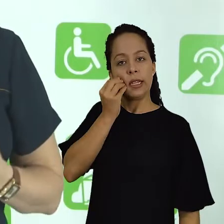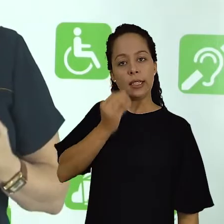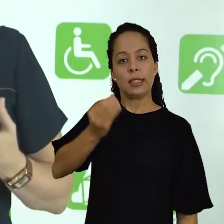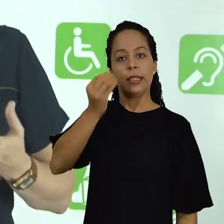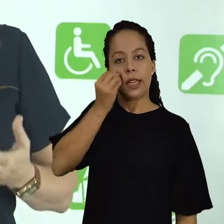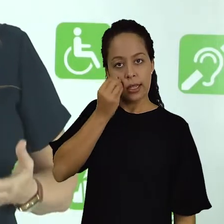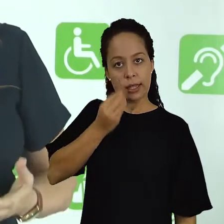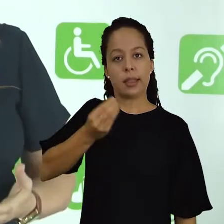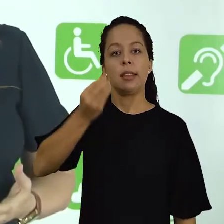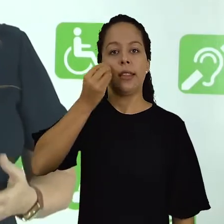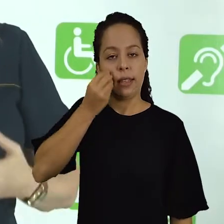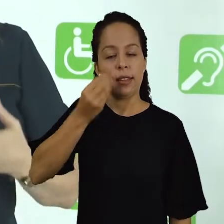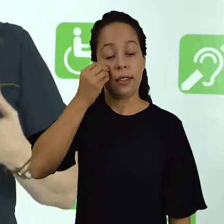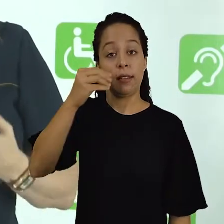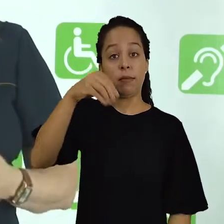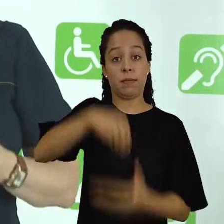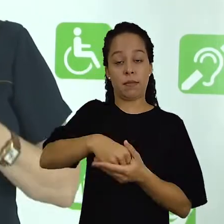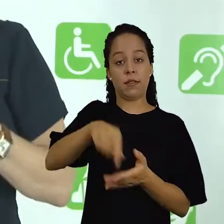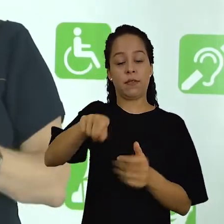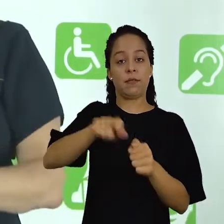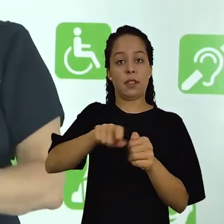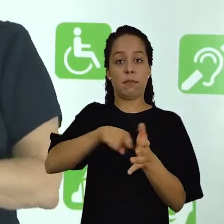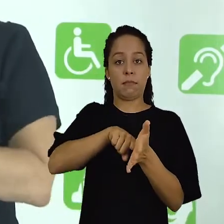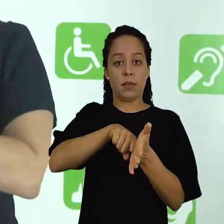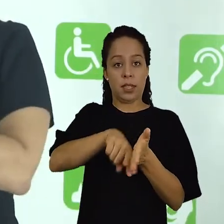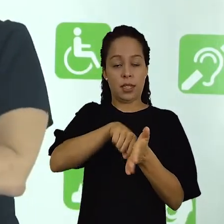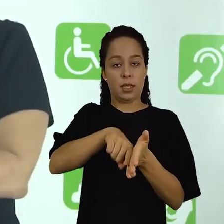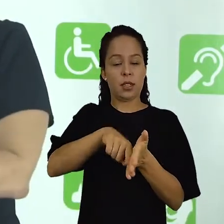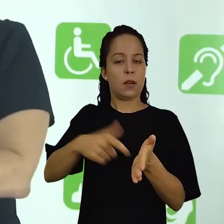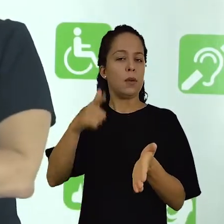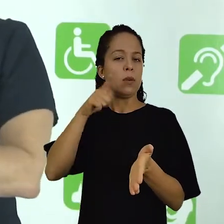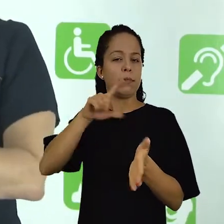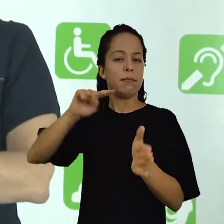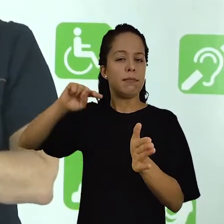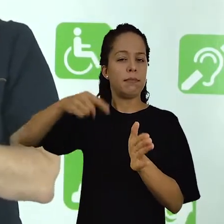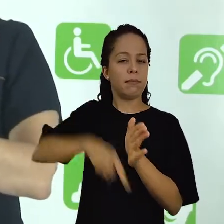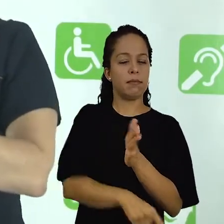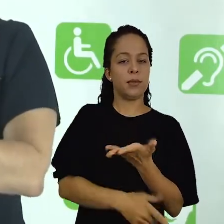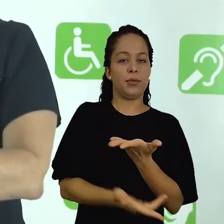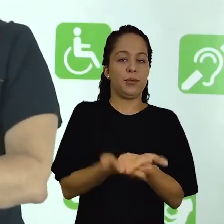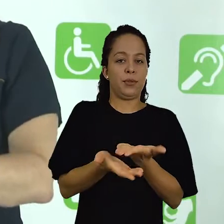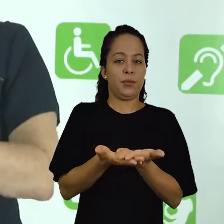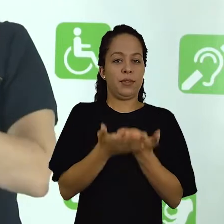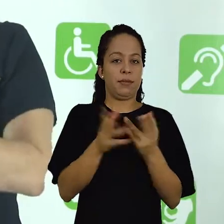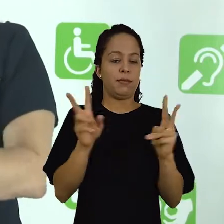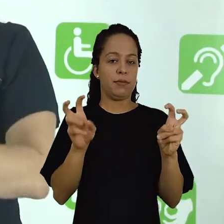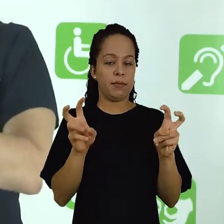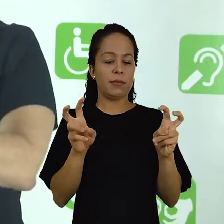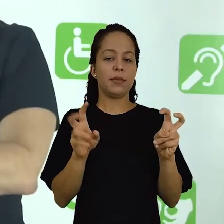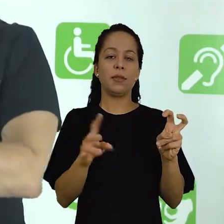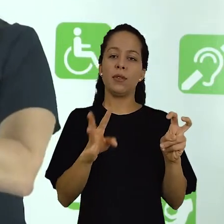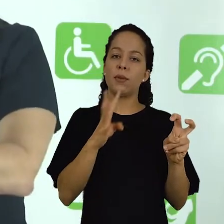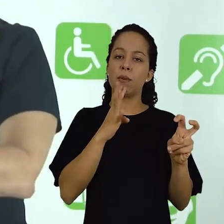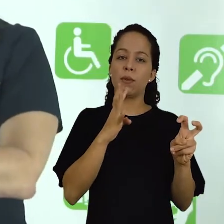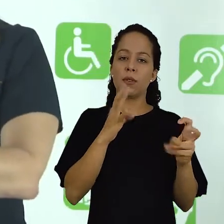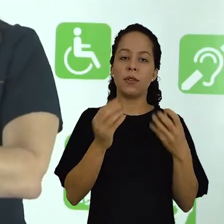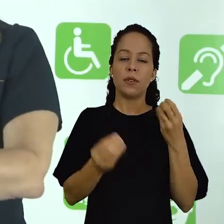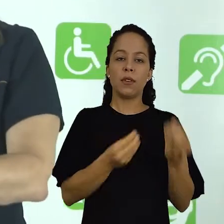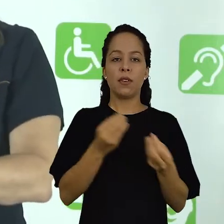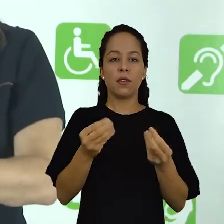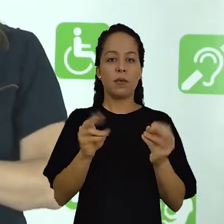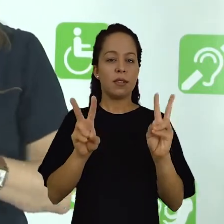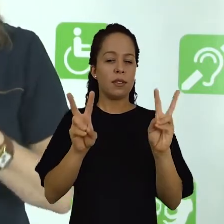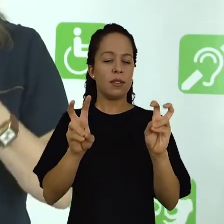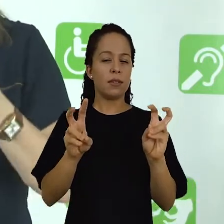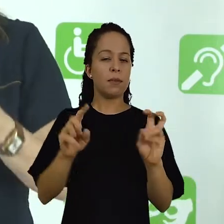meio de testes, em que você faz uma pesquisa para se aprofundar naquele determinado assunto, para